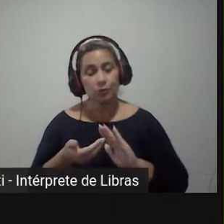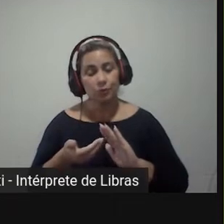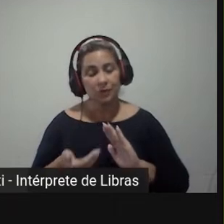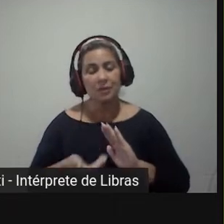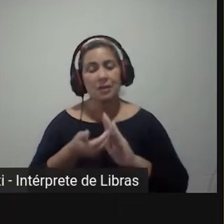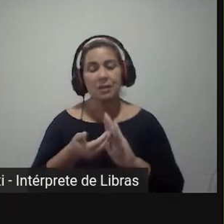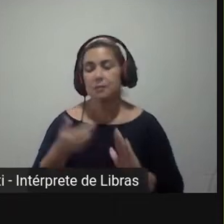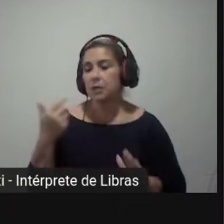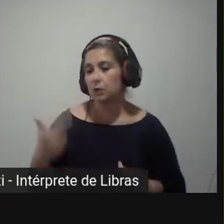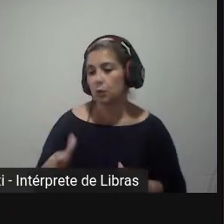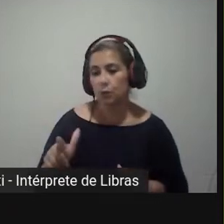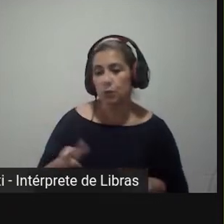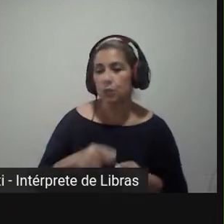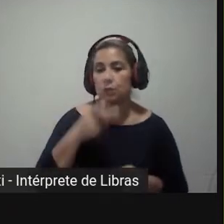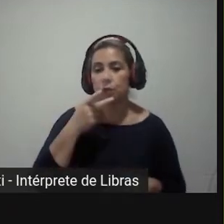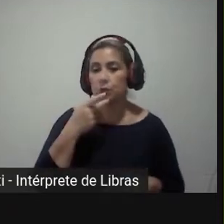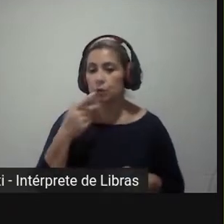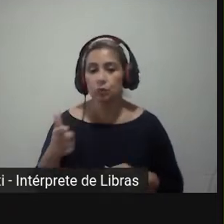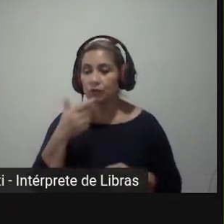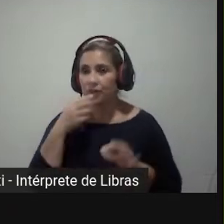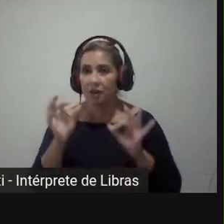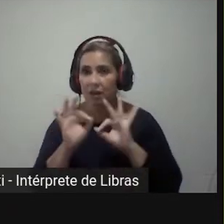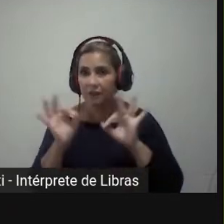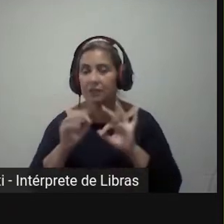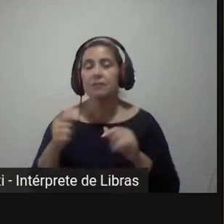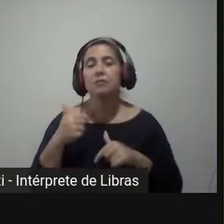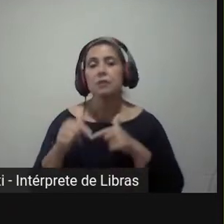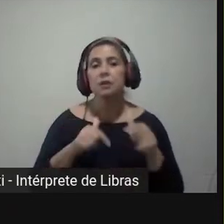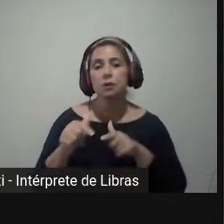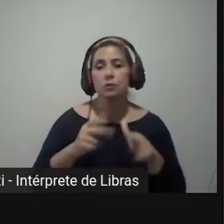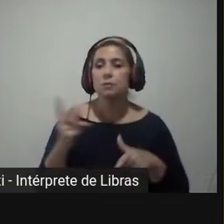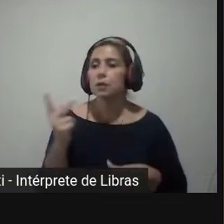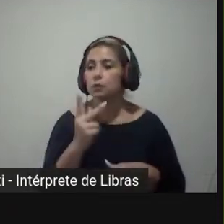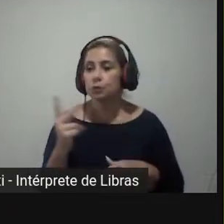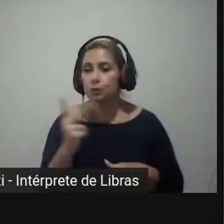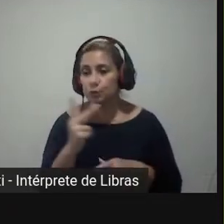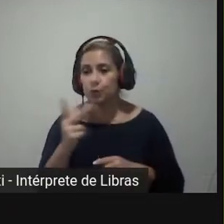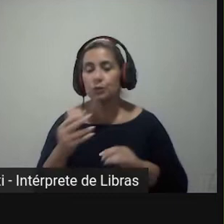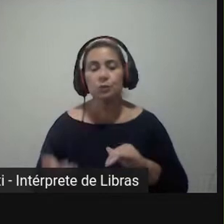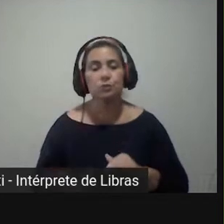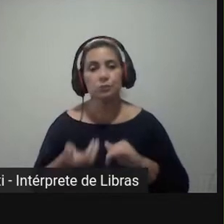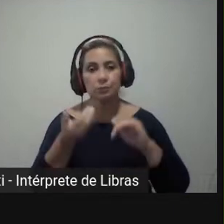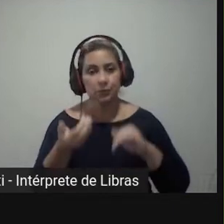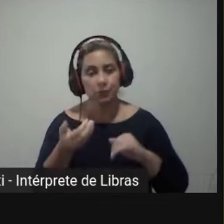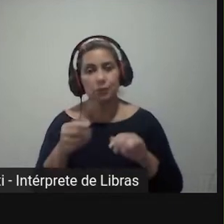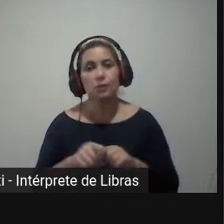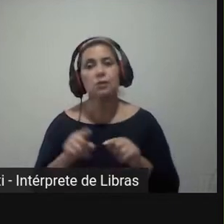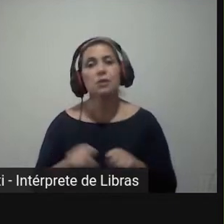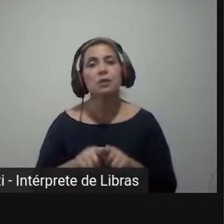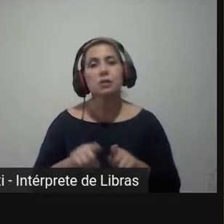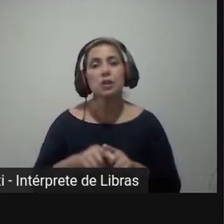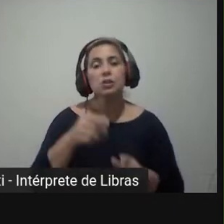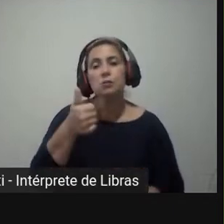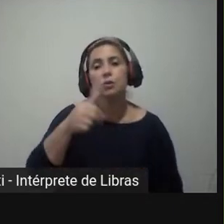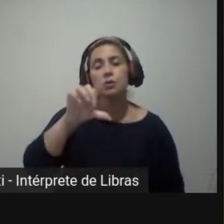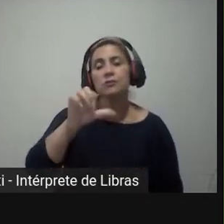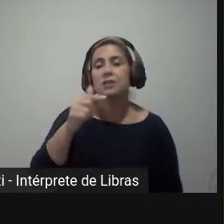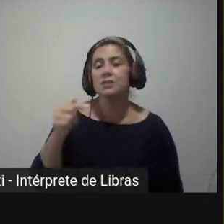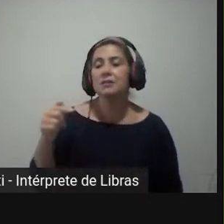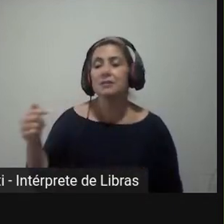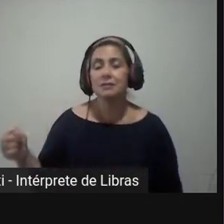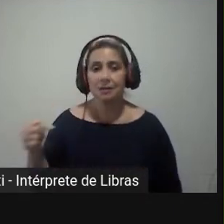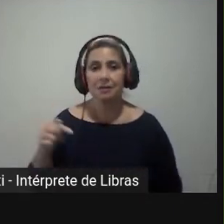à sessão correspondia aos trabalhos conjuntos. Naquele ano 46 contou-se o ano 1. Atualmente estamos no ano 77. A